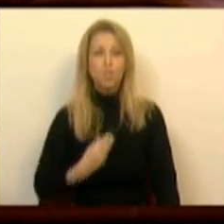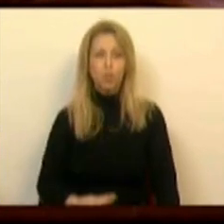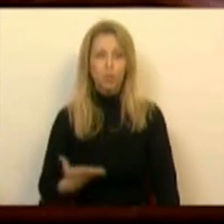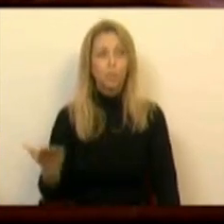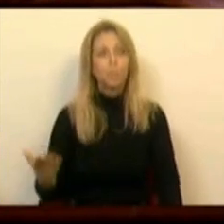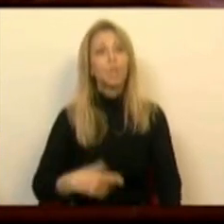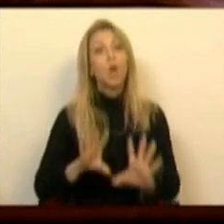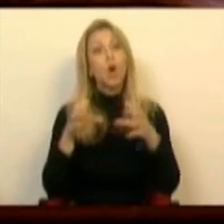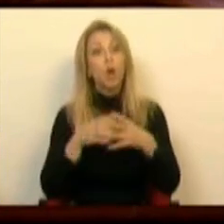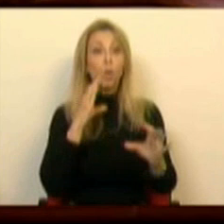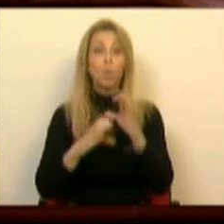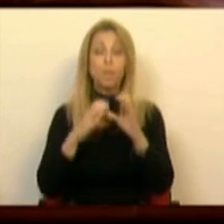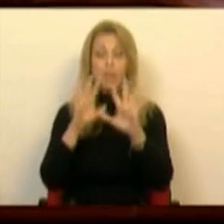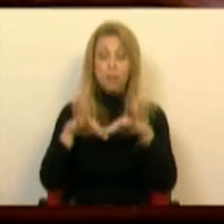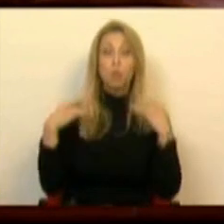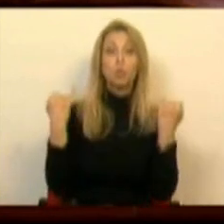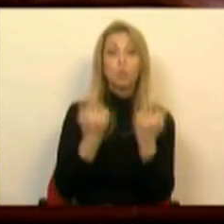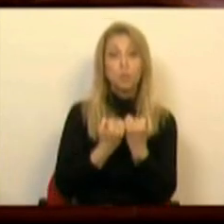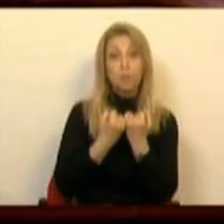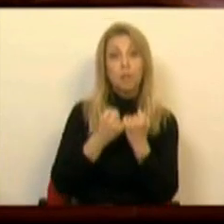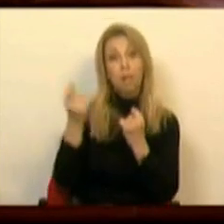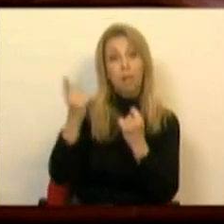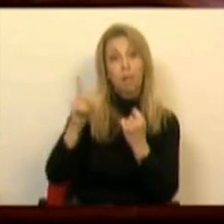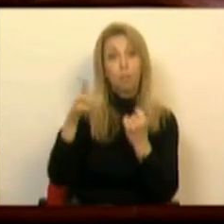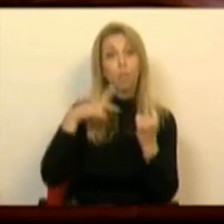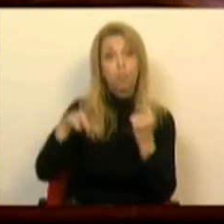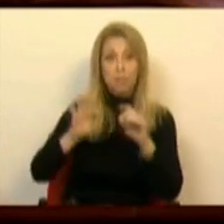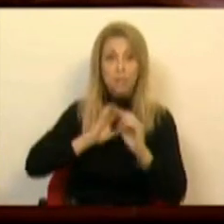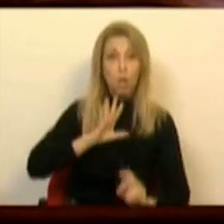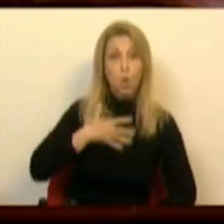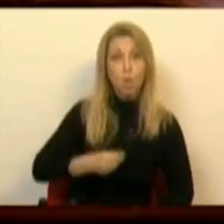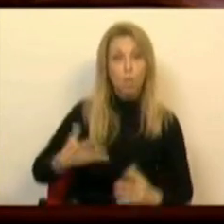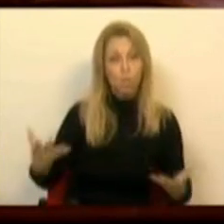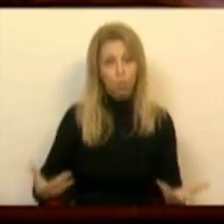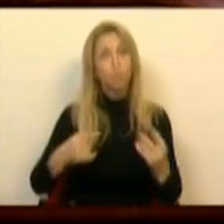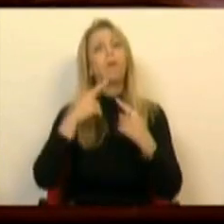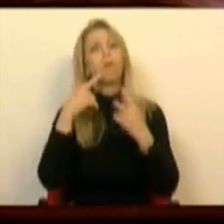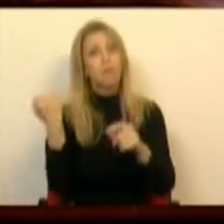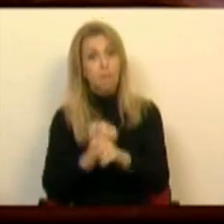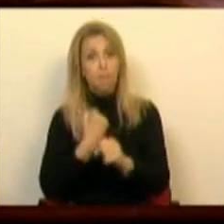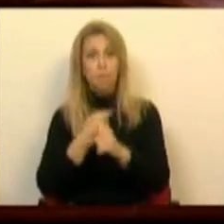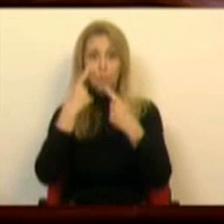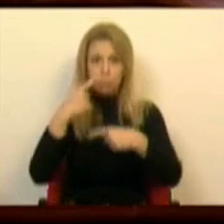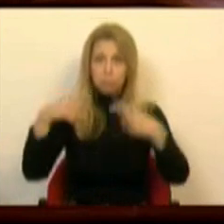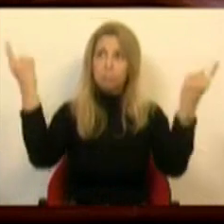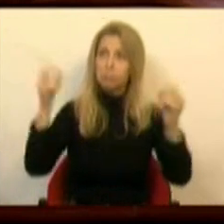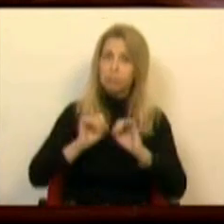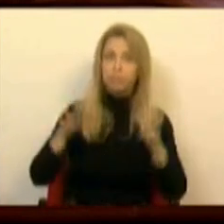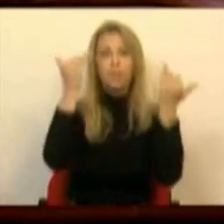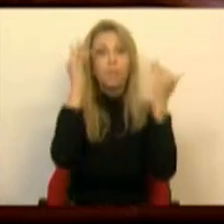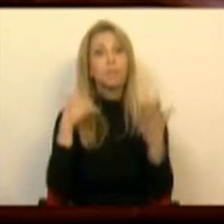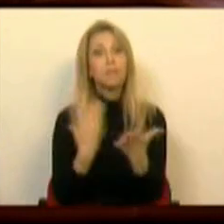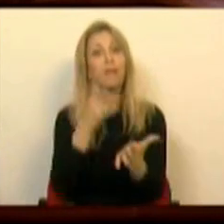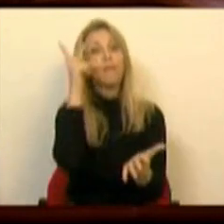órgãos de comunicação social da diáspora desempenham um papel insubstituível na divulgação da vida das nossas comunidades